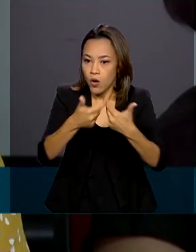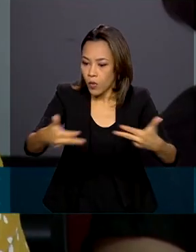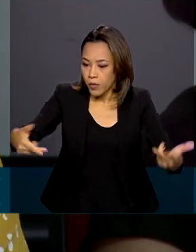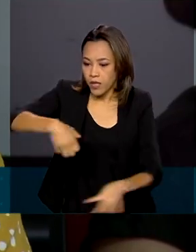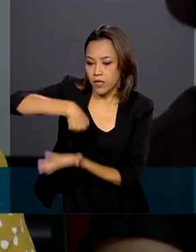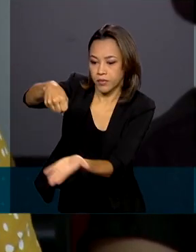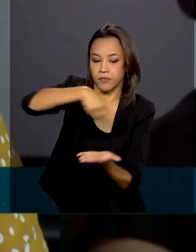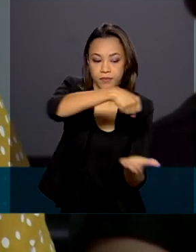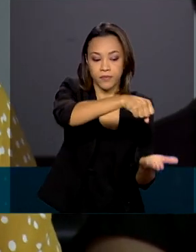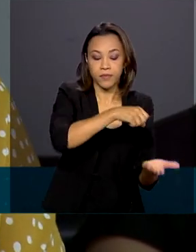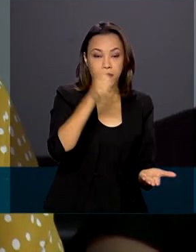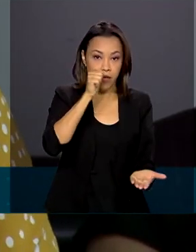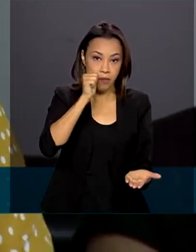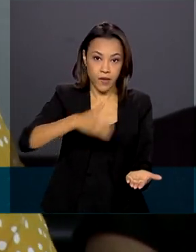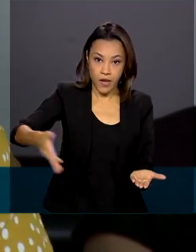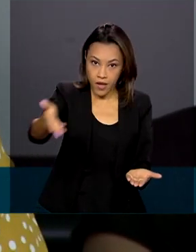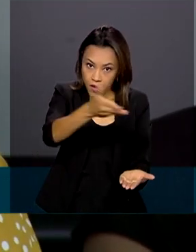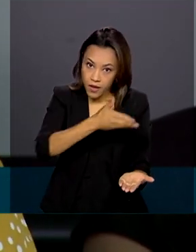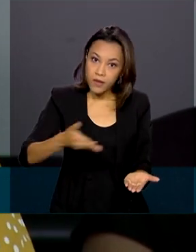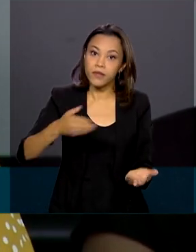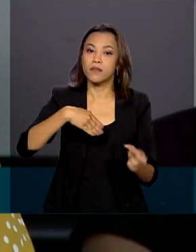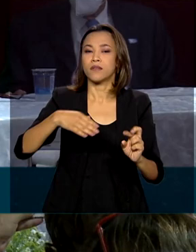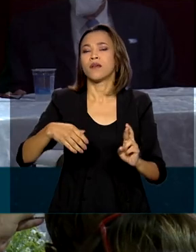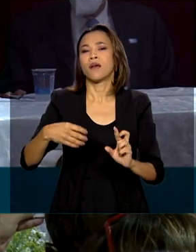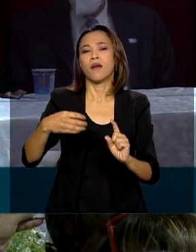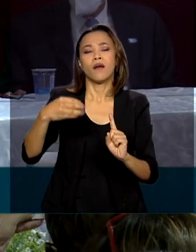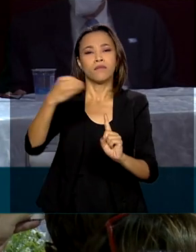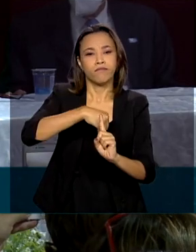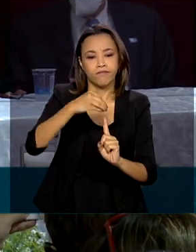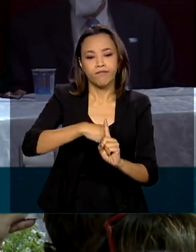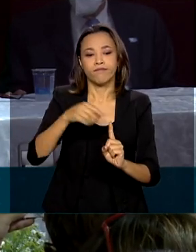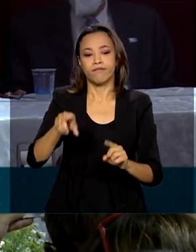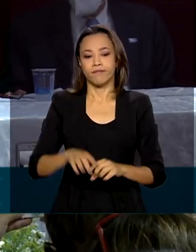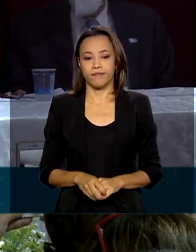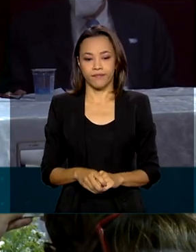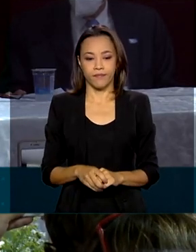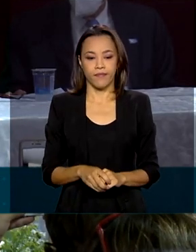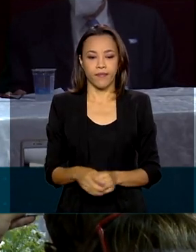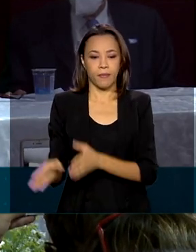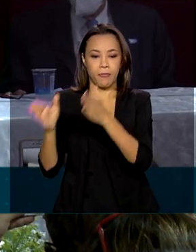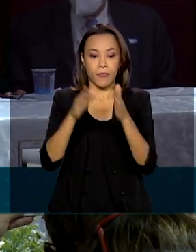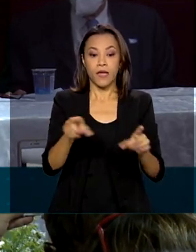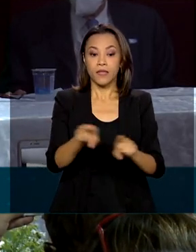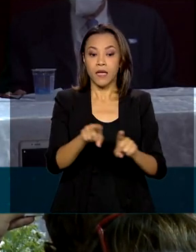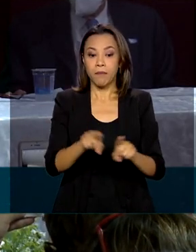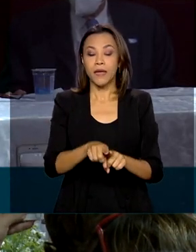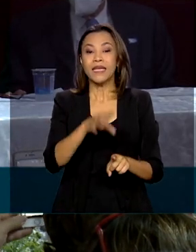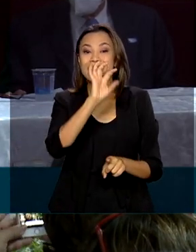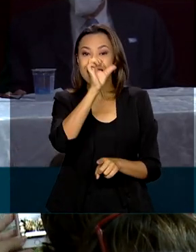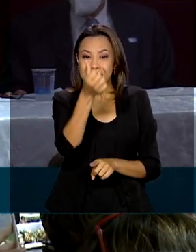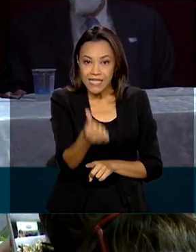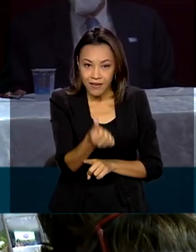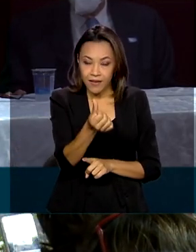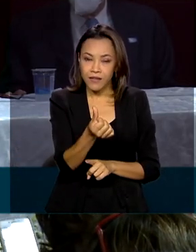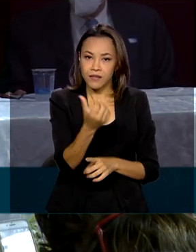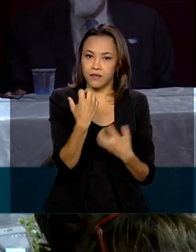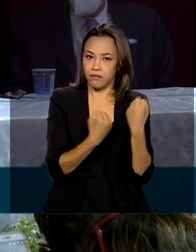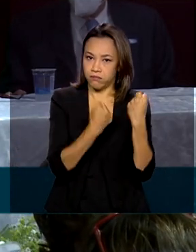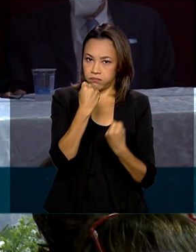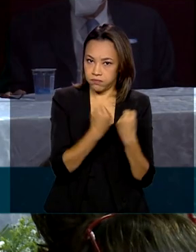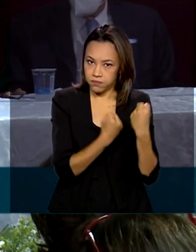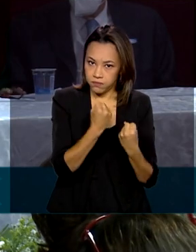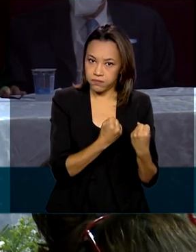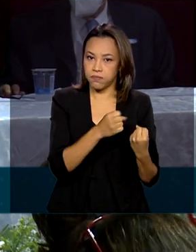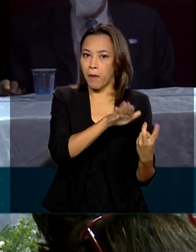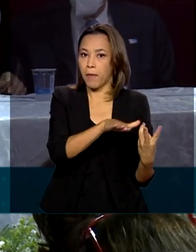situação de vulnerabilidade socioeconômica. Estamos trazendo também seis viaturas, seis